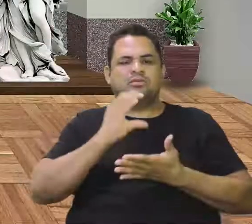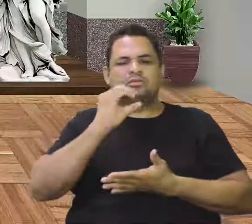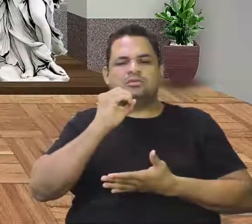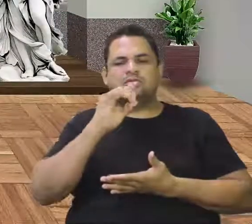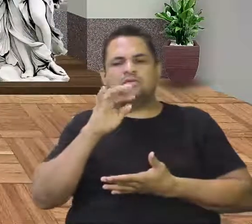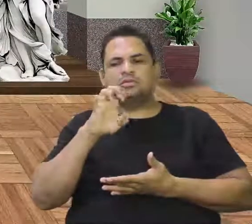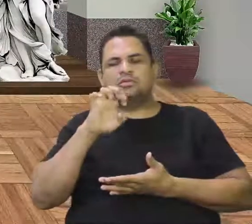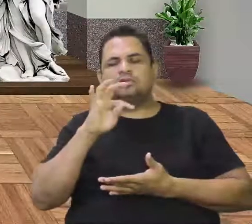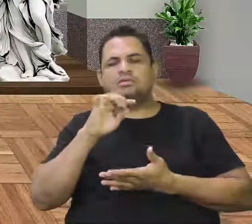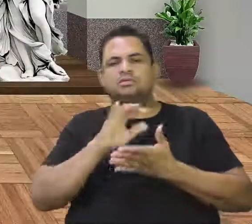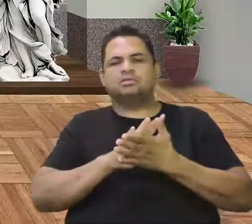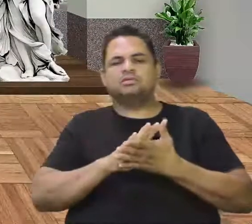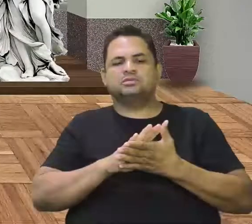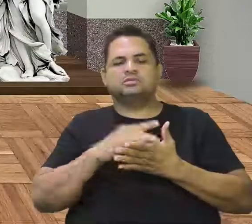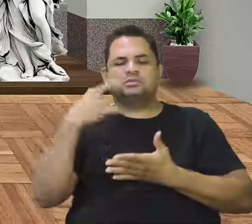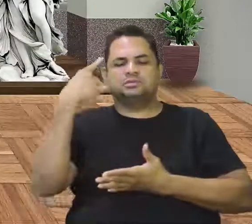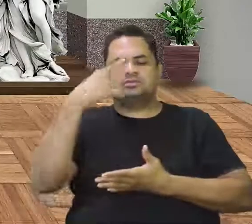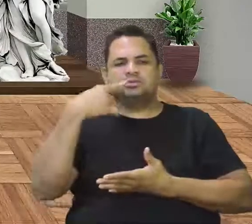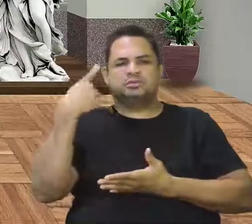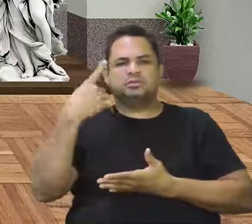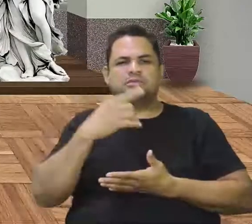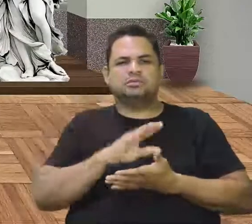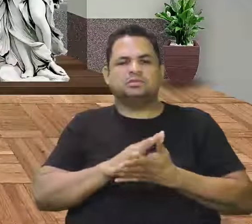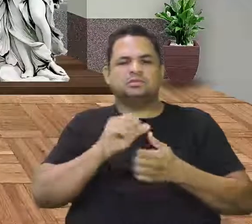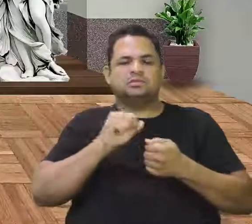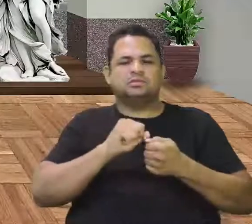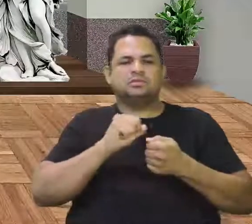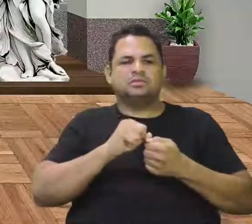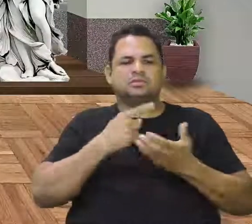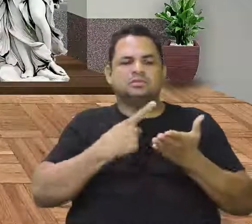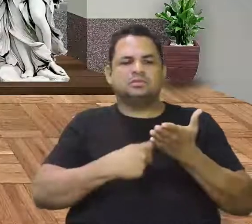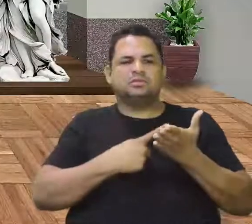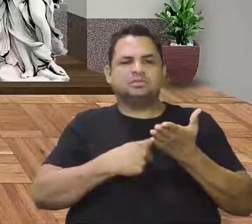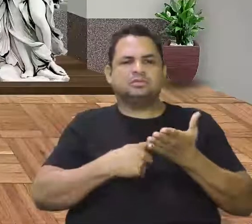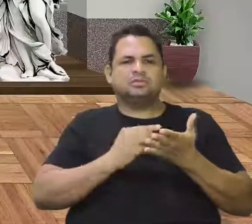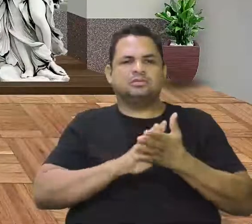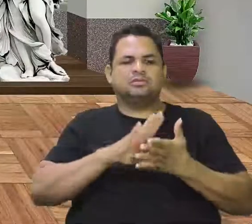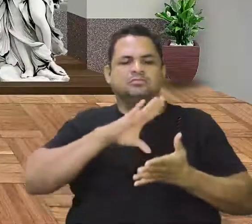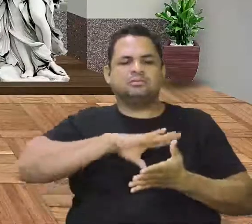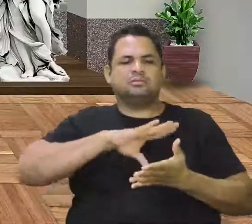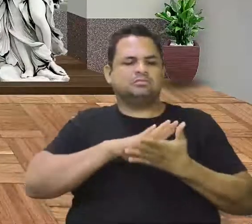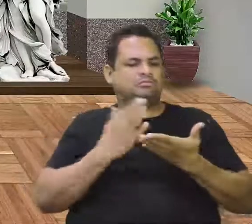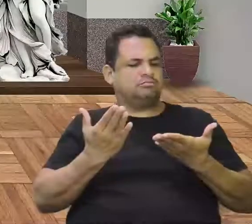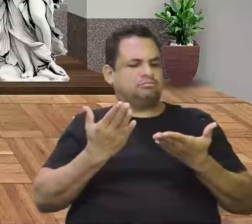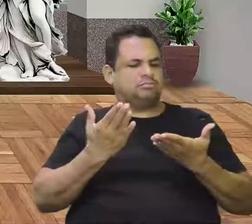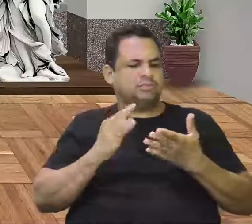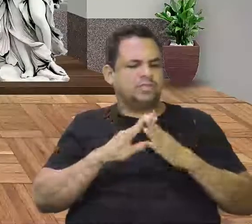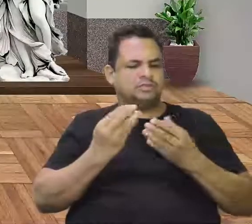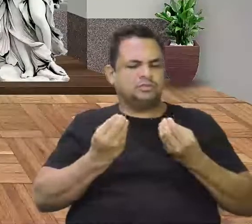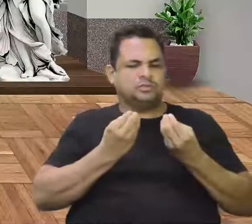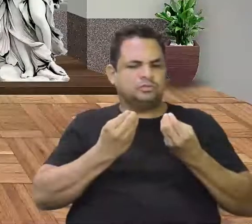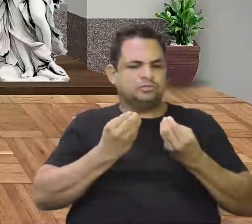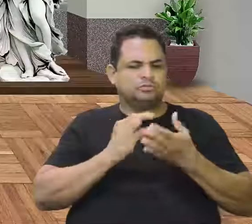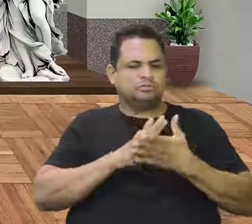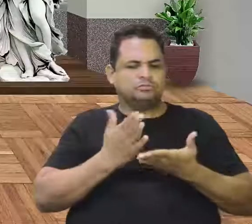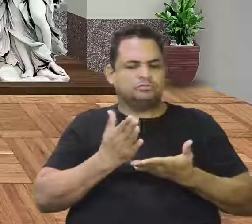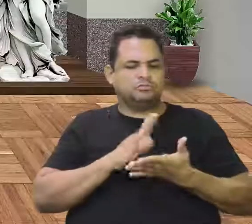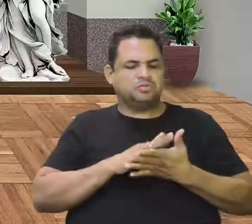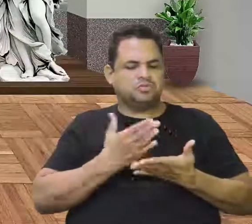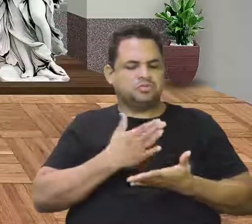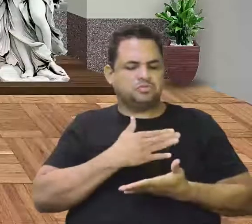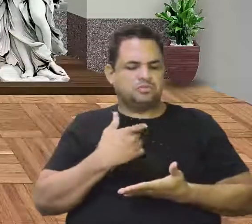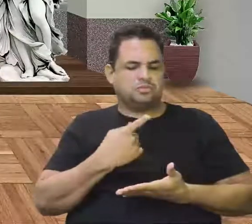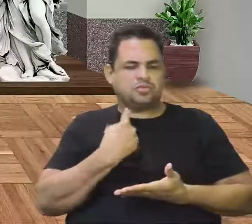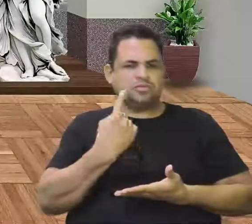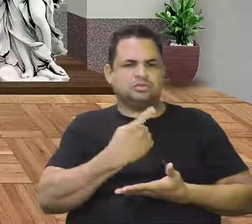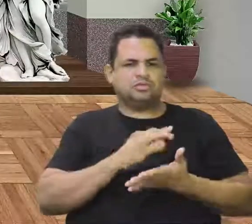pertencer a Espanha. Foi feito ali o tratado. Só que Portugal disse, opa, nós vamos ficar só com água. É por isso que acredita